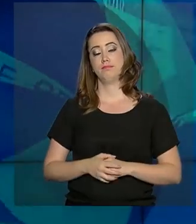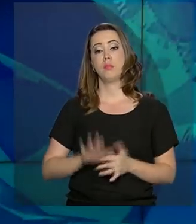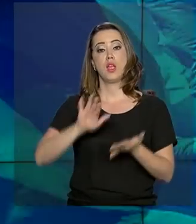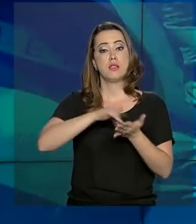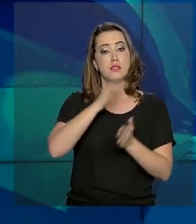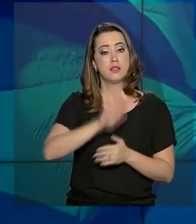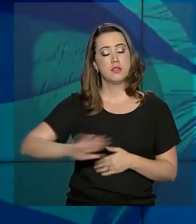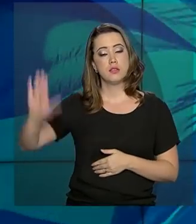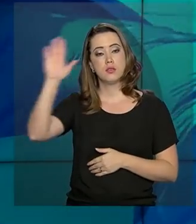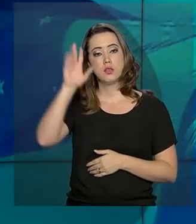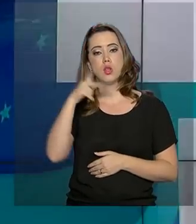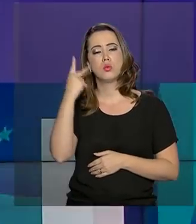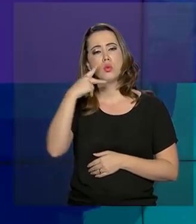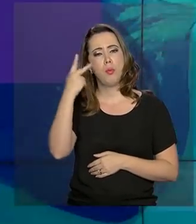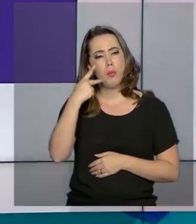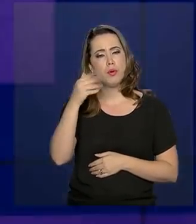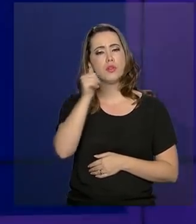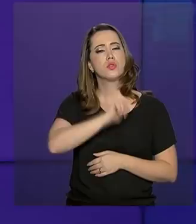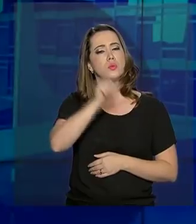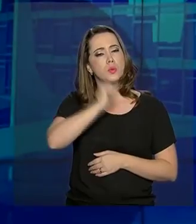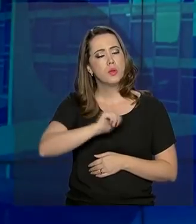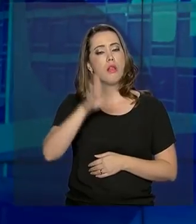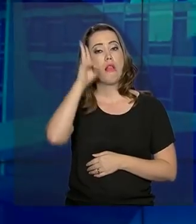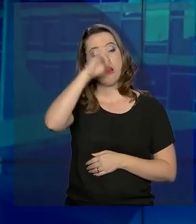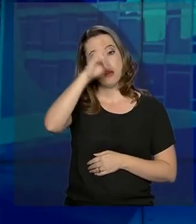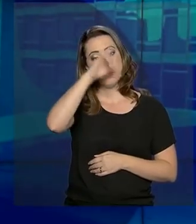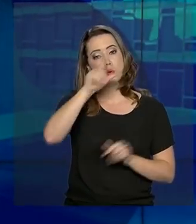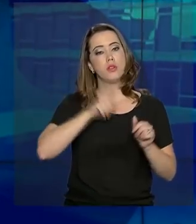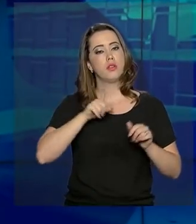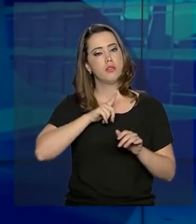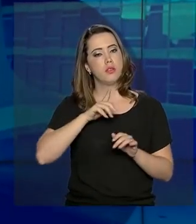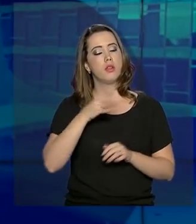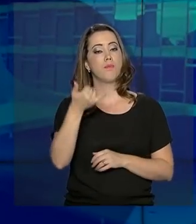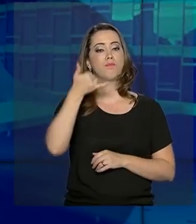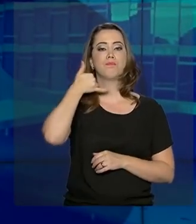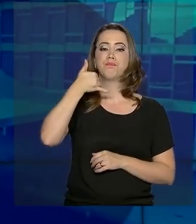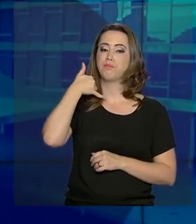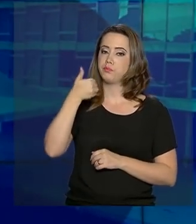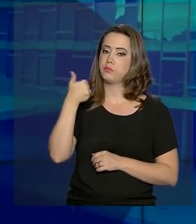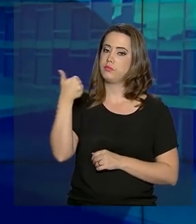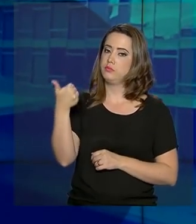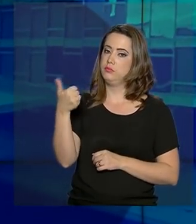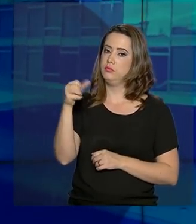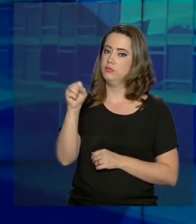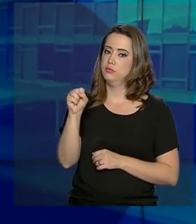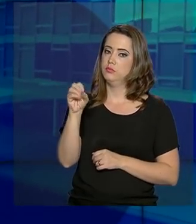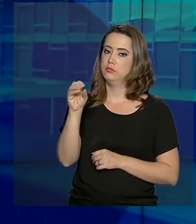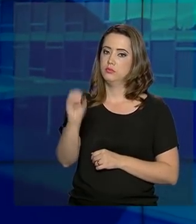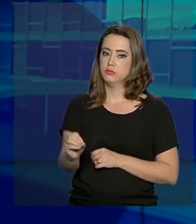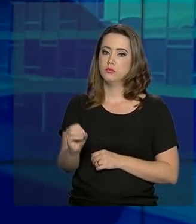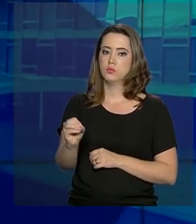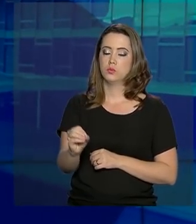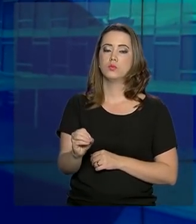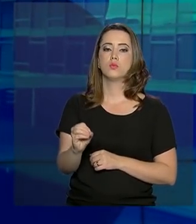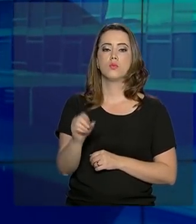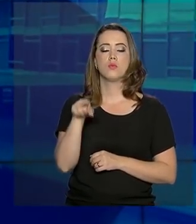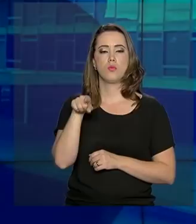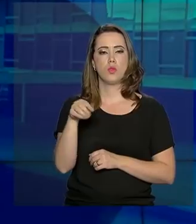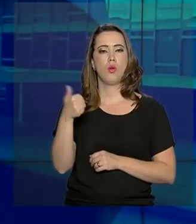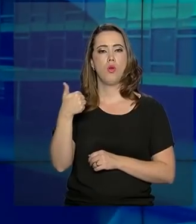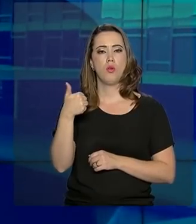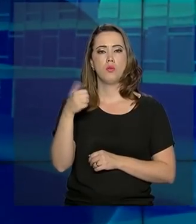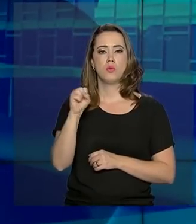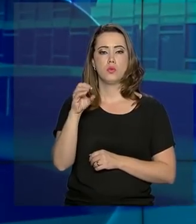Secretária Nacional de Políticas para Mulheres também lembrou que existe a Central de Atendimento à Mulher, o Ligue